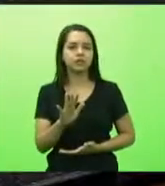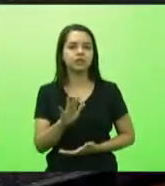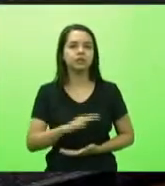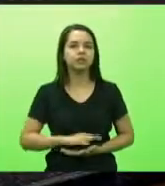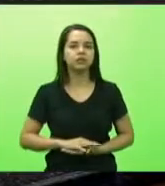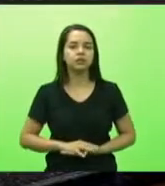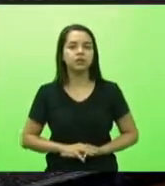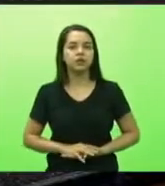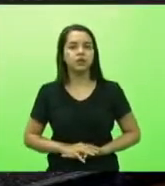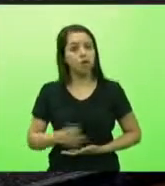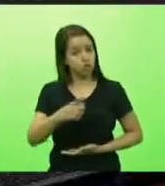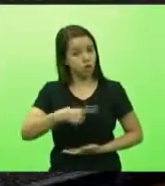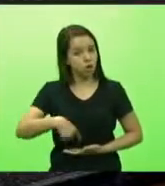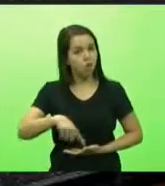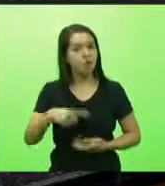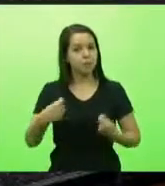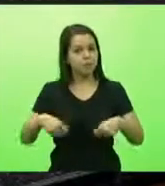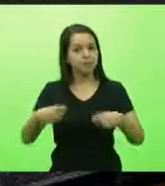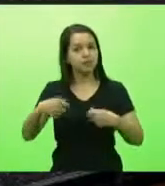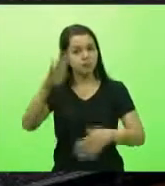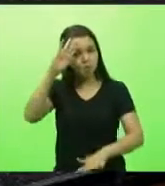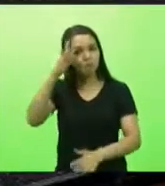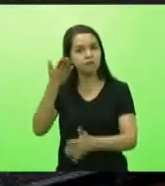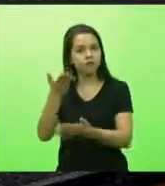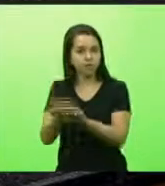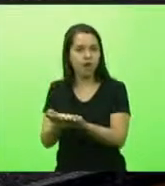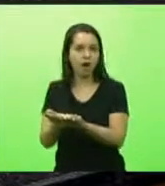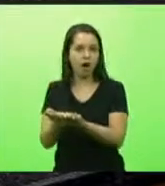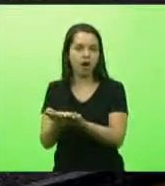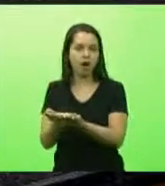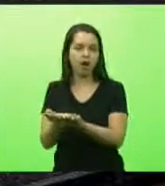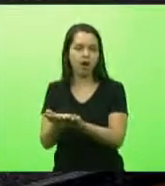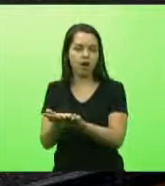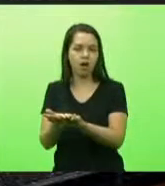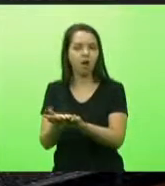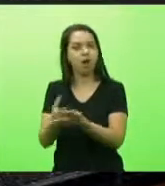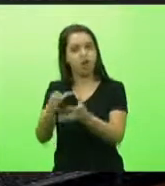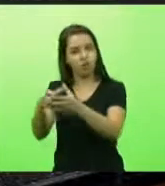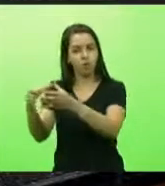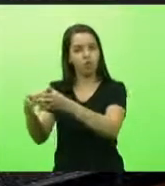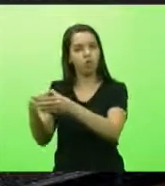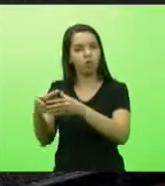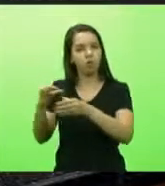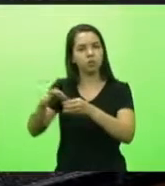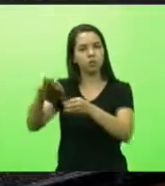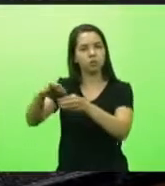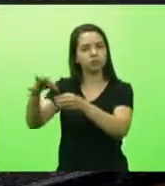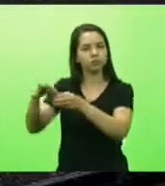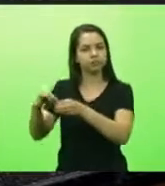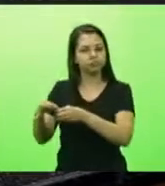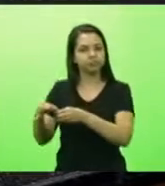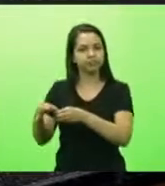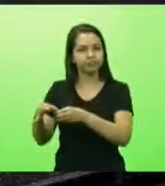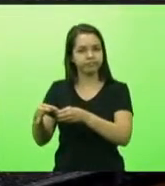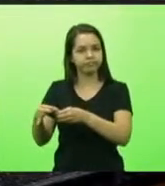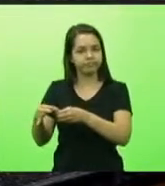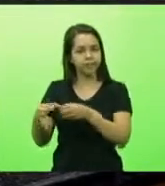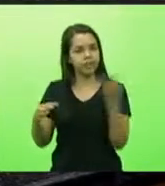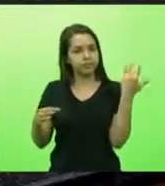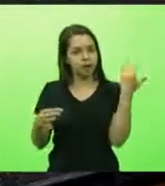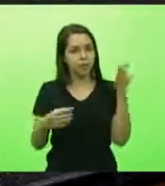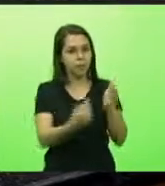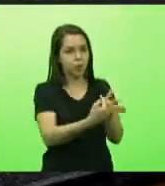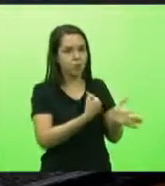A gente tem que confiar nas instituições. Isso é uma... quando me perguntaram do comportamento de outros